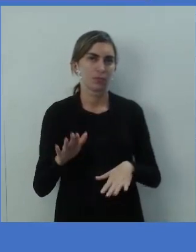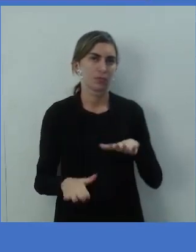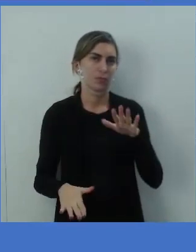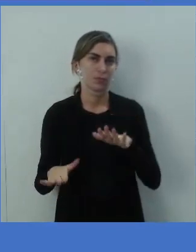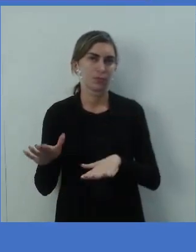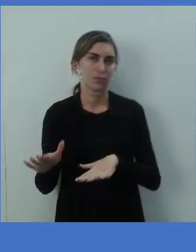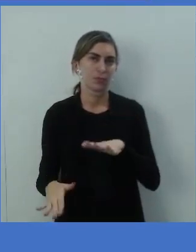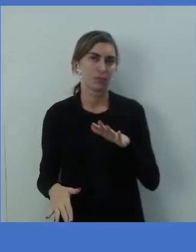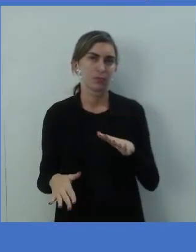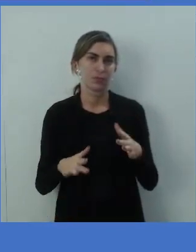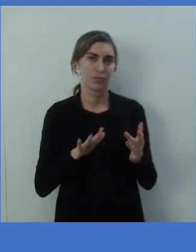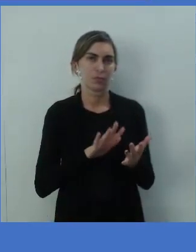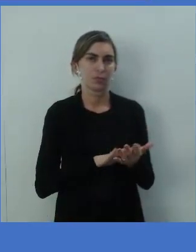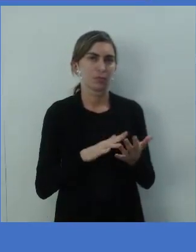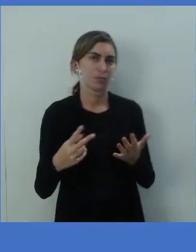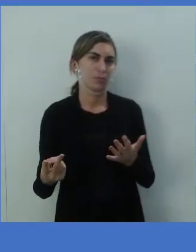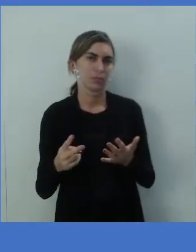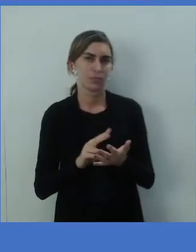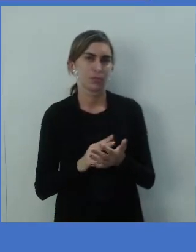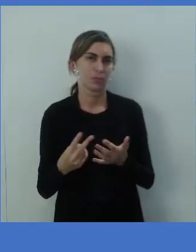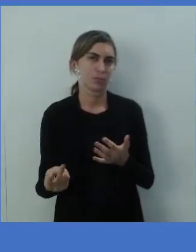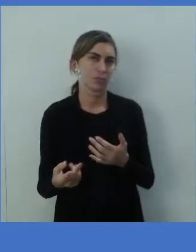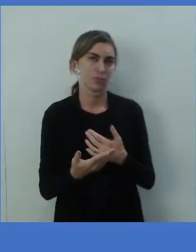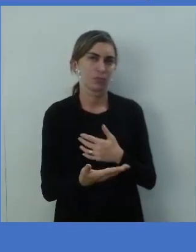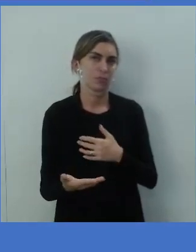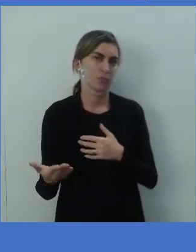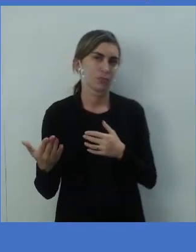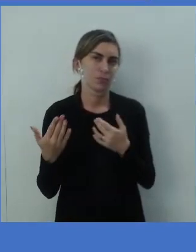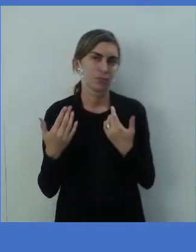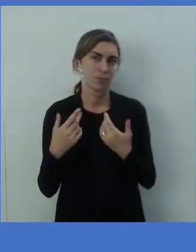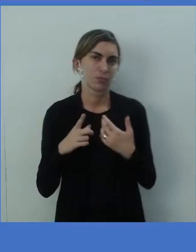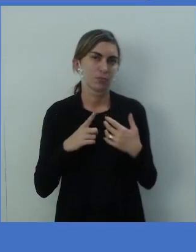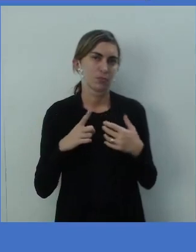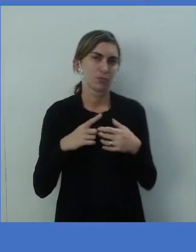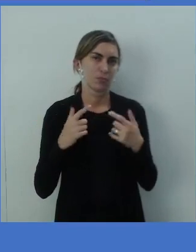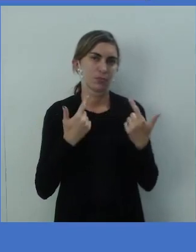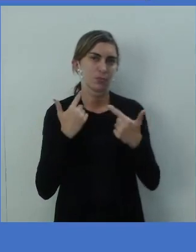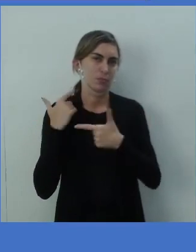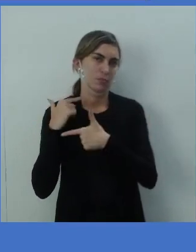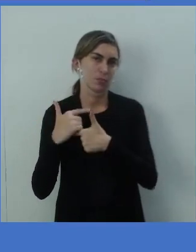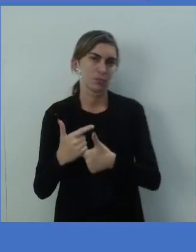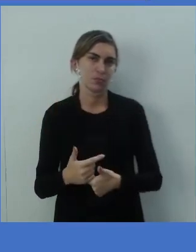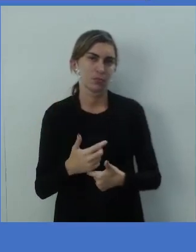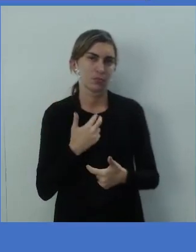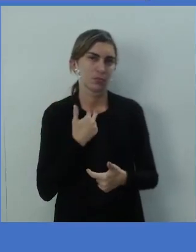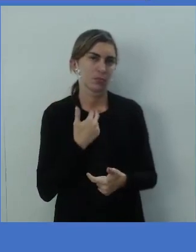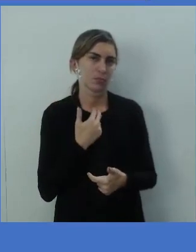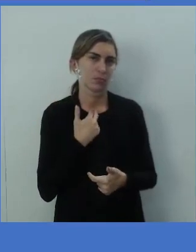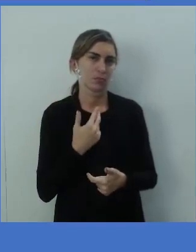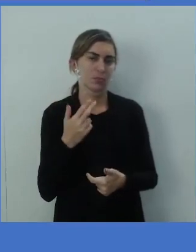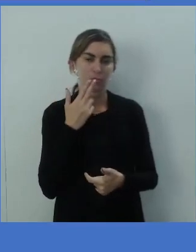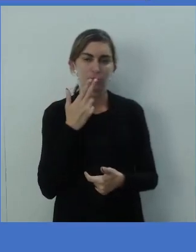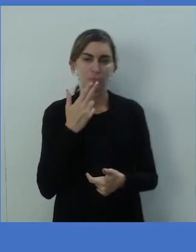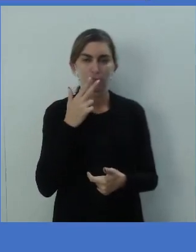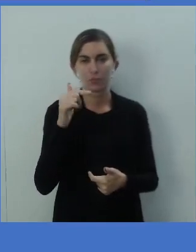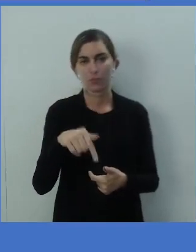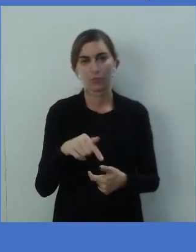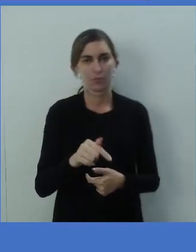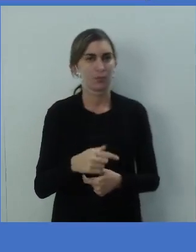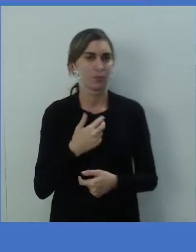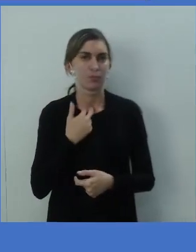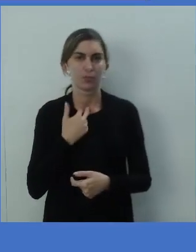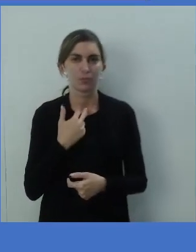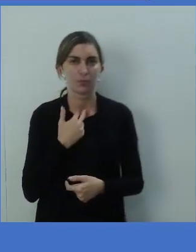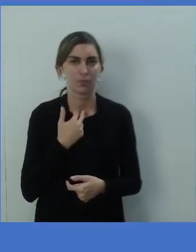contexto. E aí, a gente tem o tradicional, né? Você não pode fumar aqui. You can't